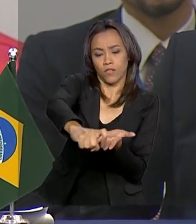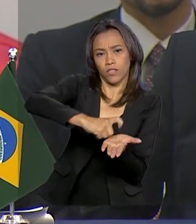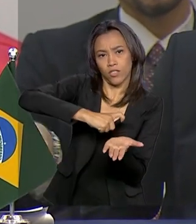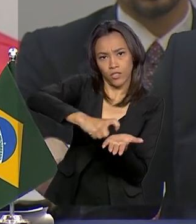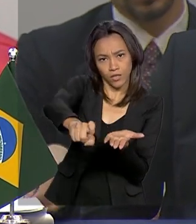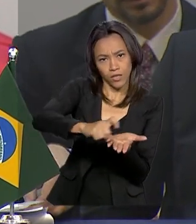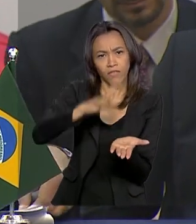consumidores. Obrigado. Obrigado. Obrigado. Obrigado.